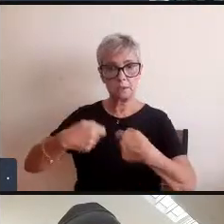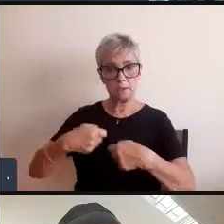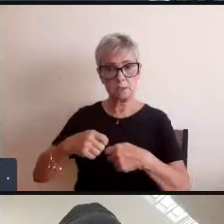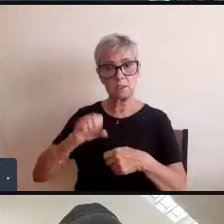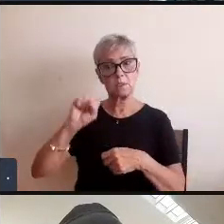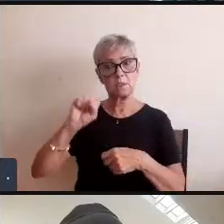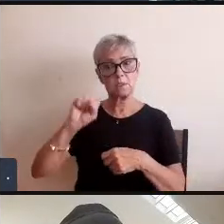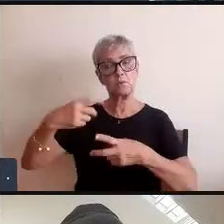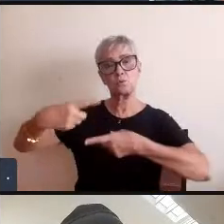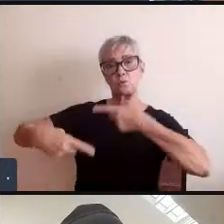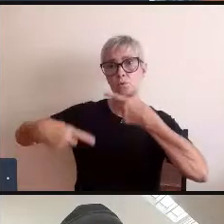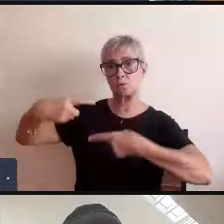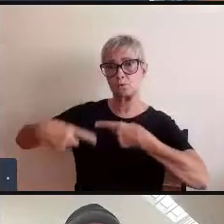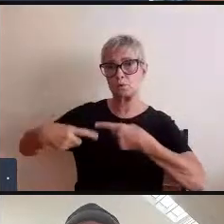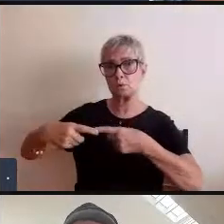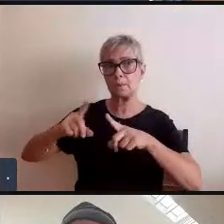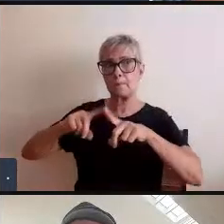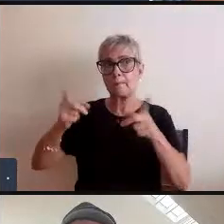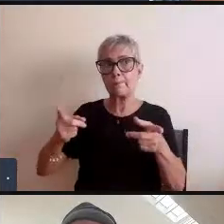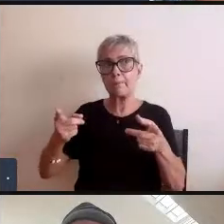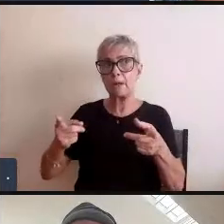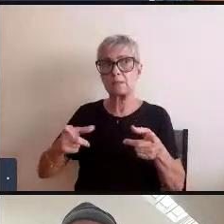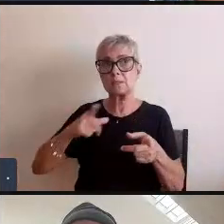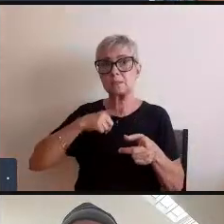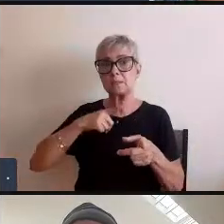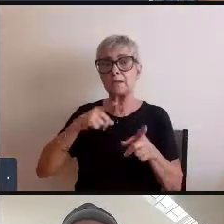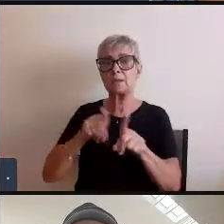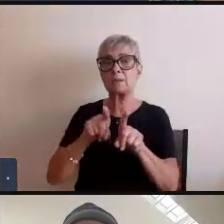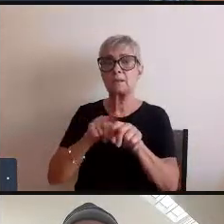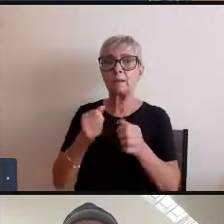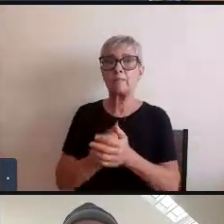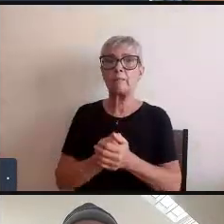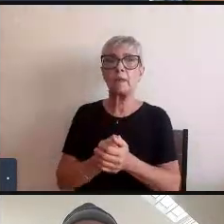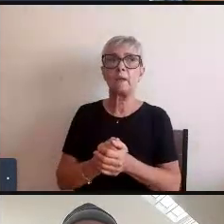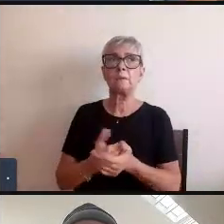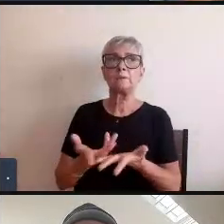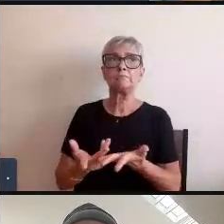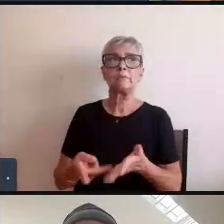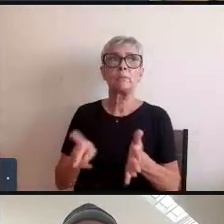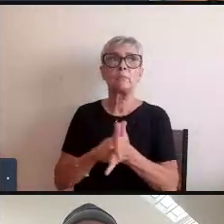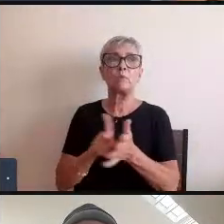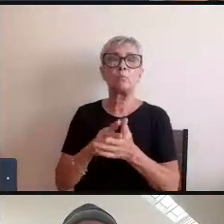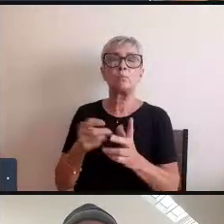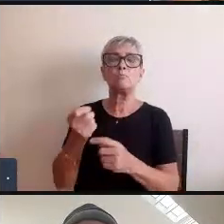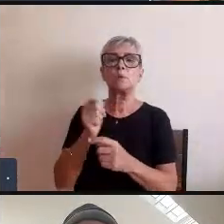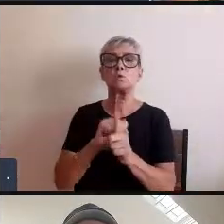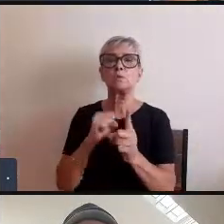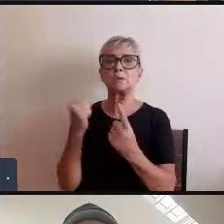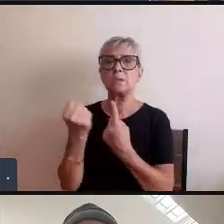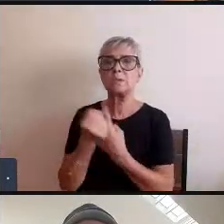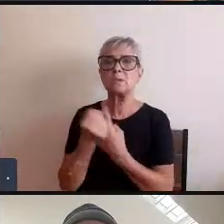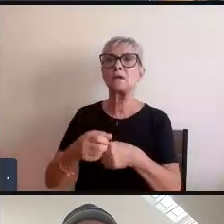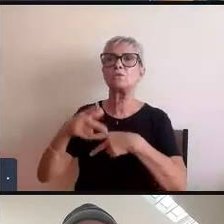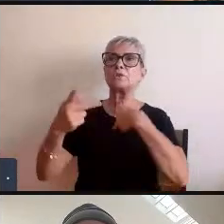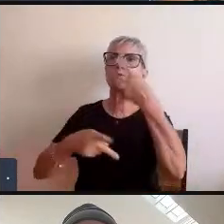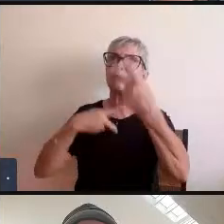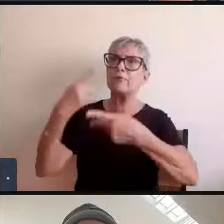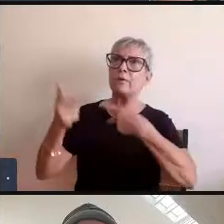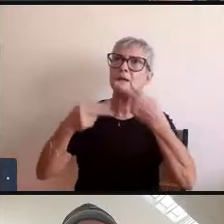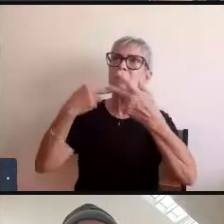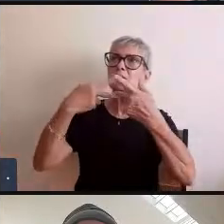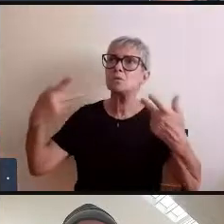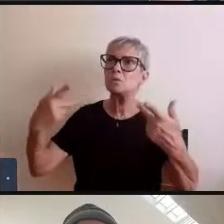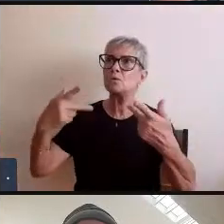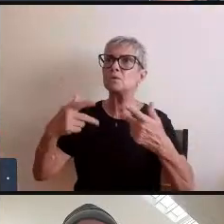e de repente existe um mercado que se alimenta disso e fala disso e se constrói a partir